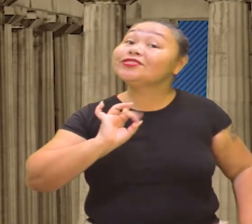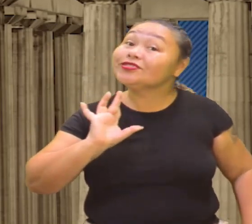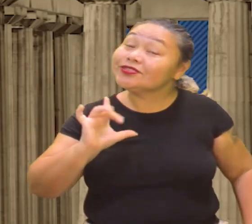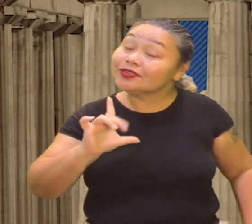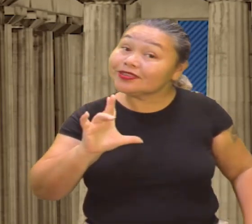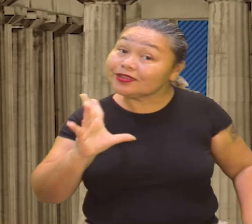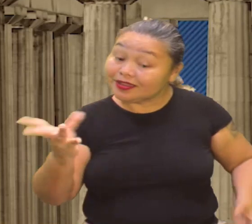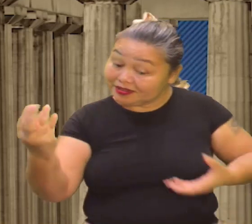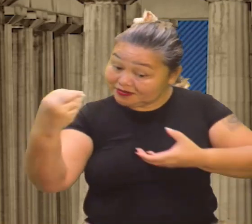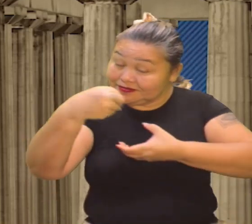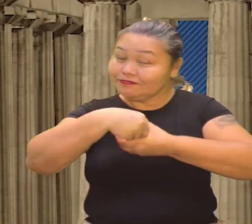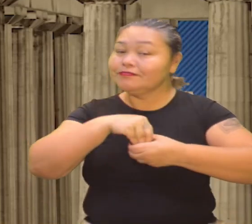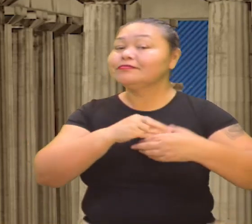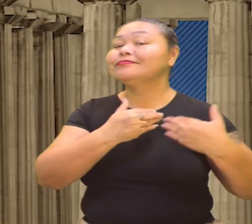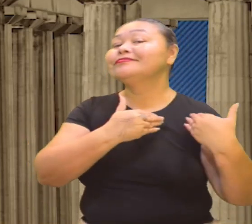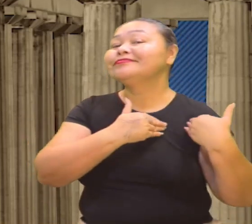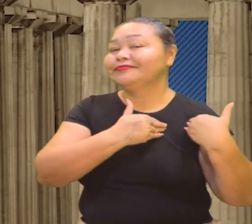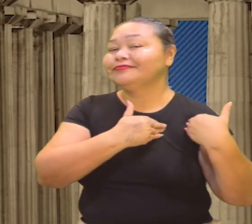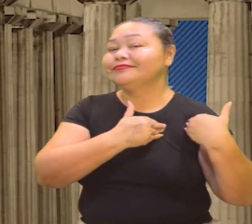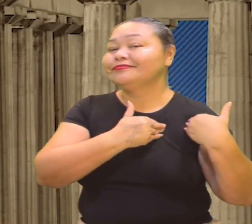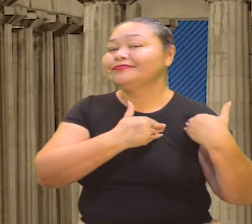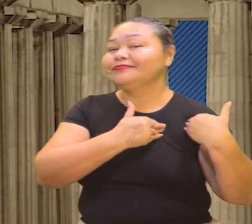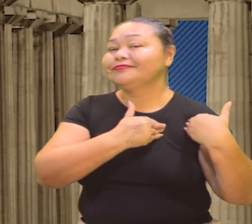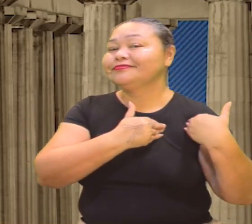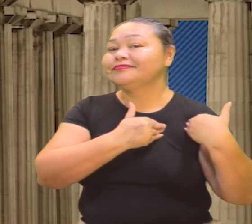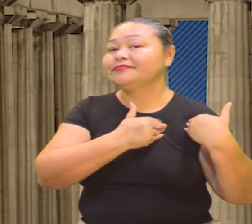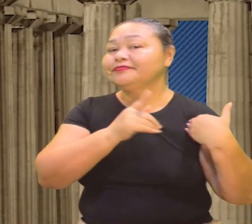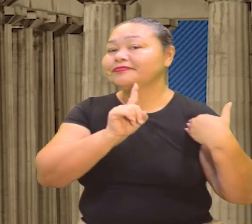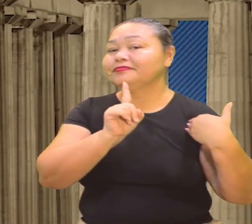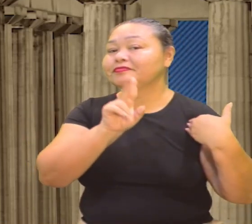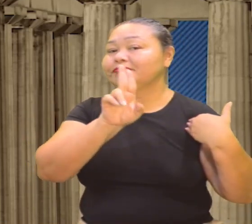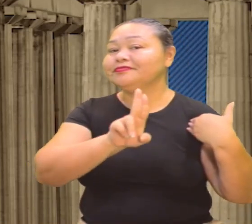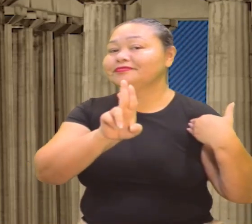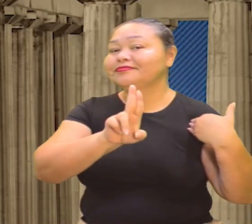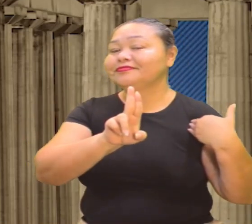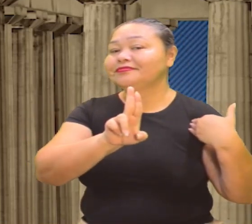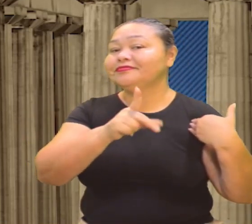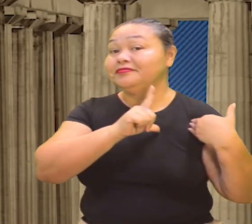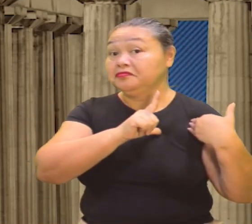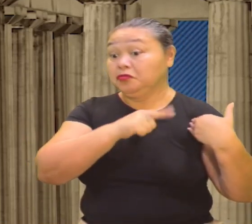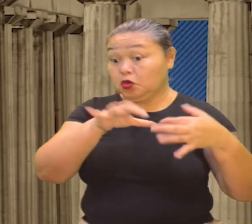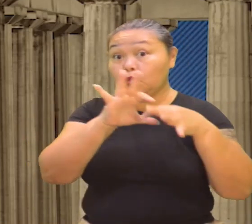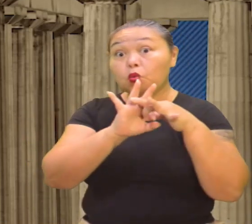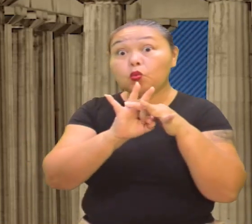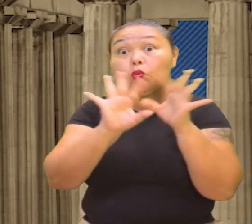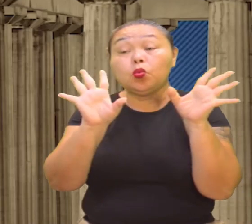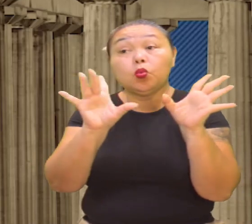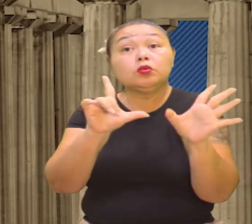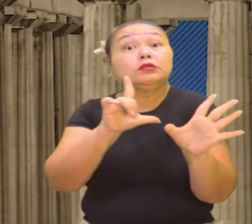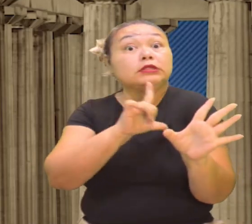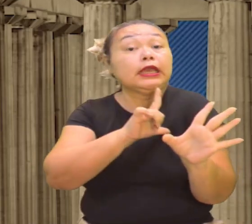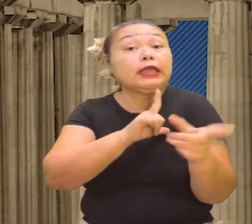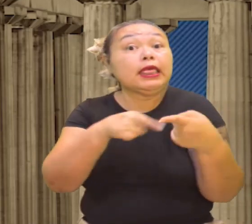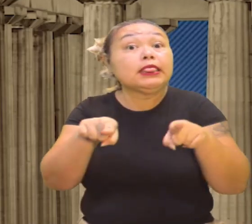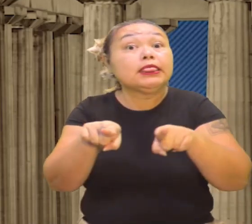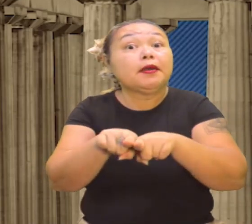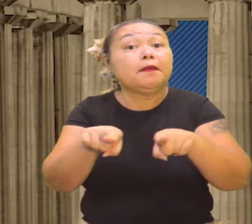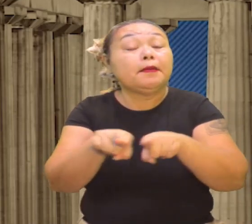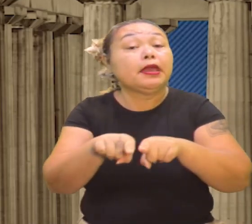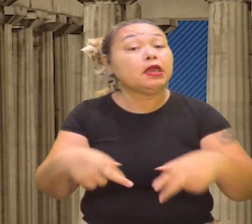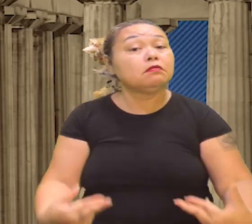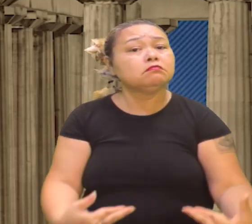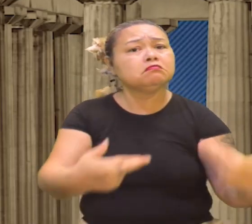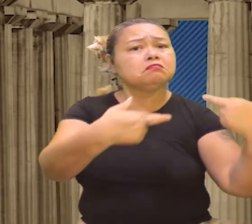traz consigo a responsabilidade, ou seja, usaremos a nossa liberdade com responsabilidade